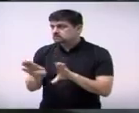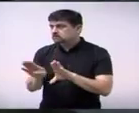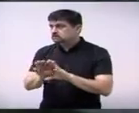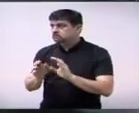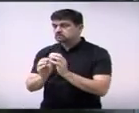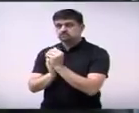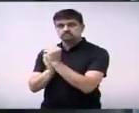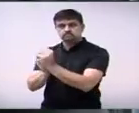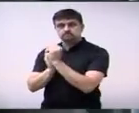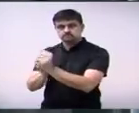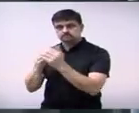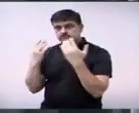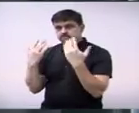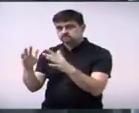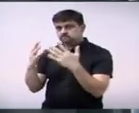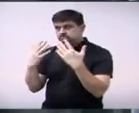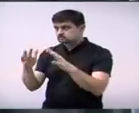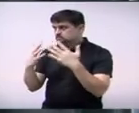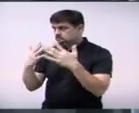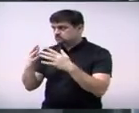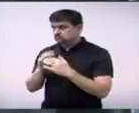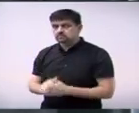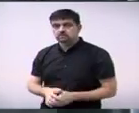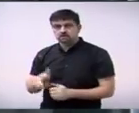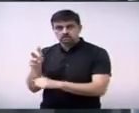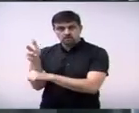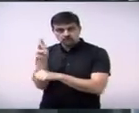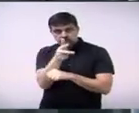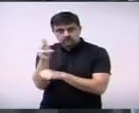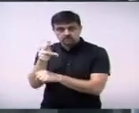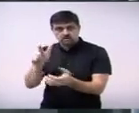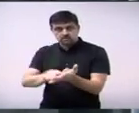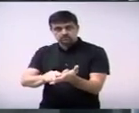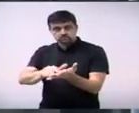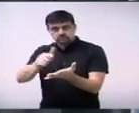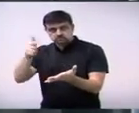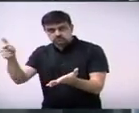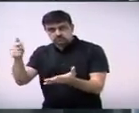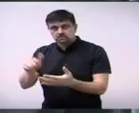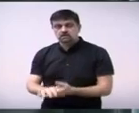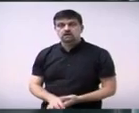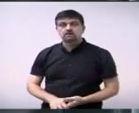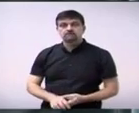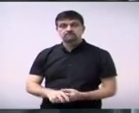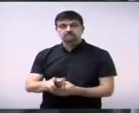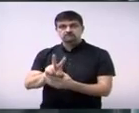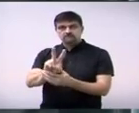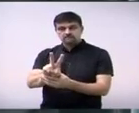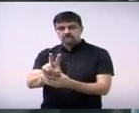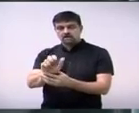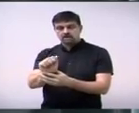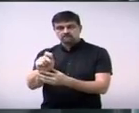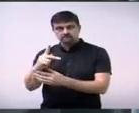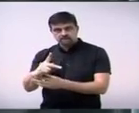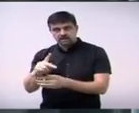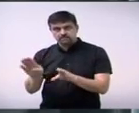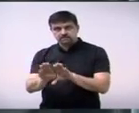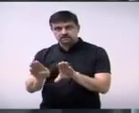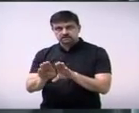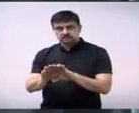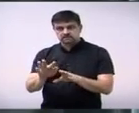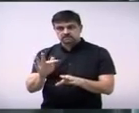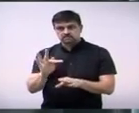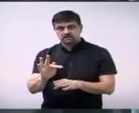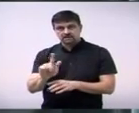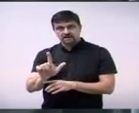especial para a imprensa paulinense revista zap revista flash jornal